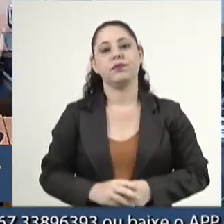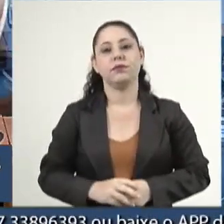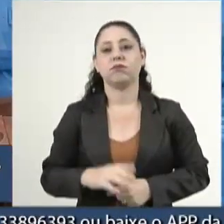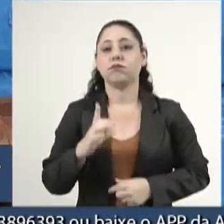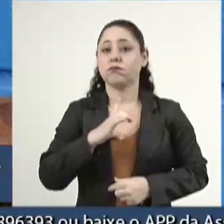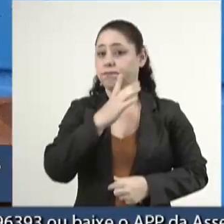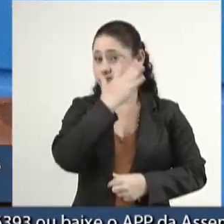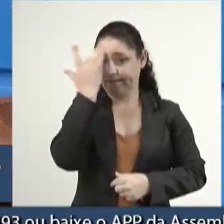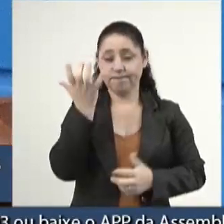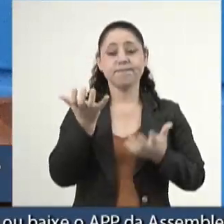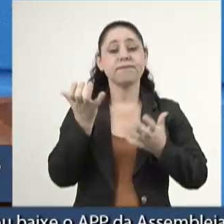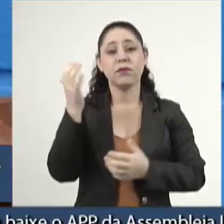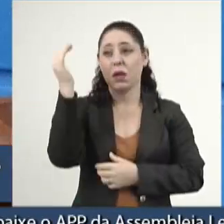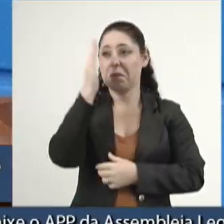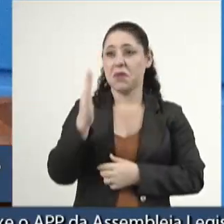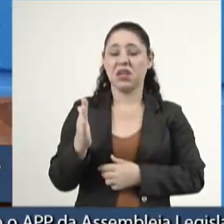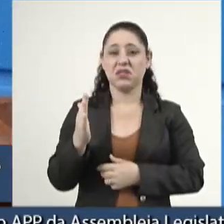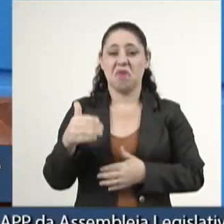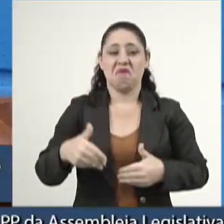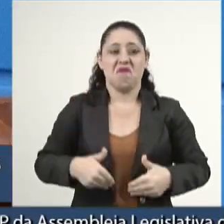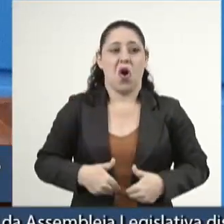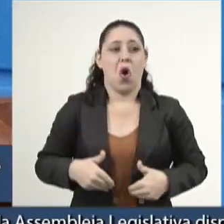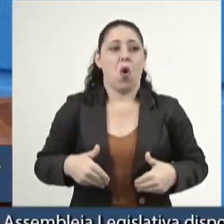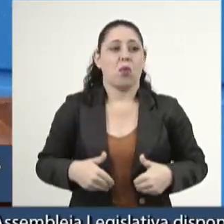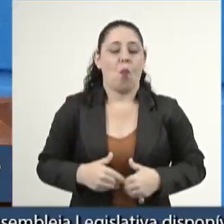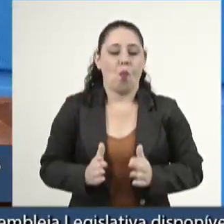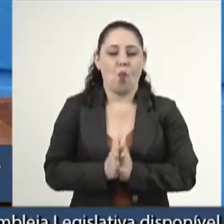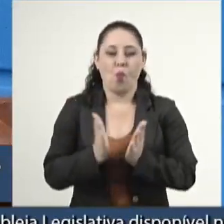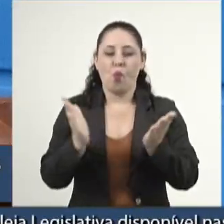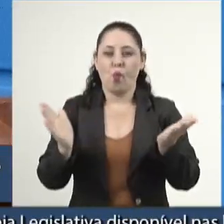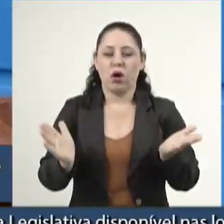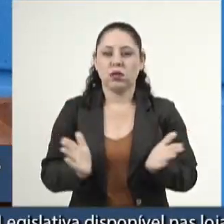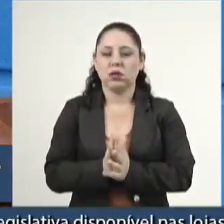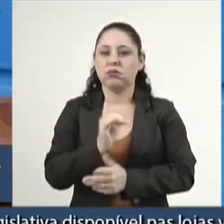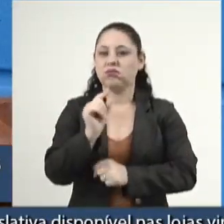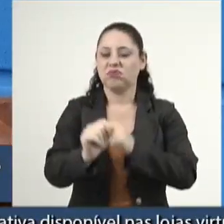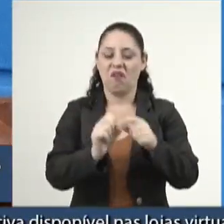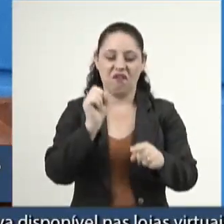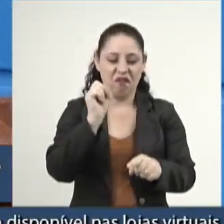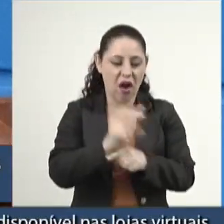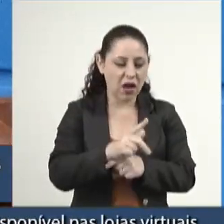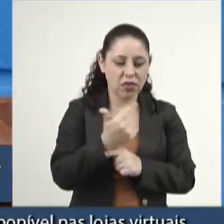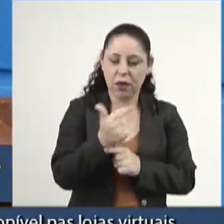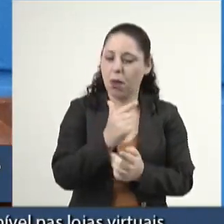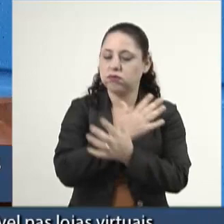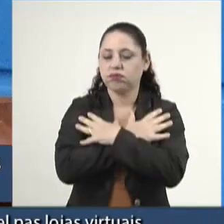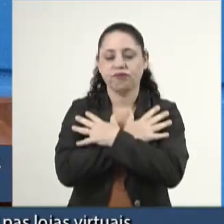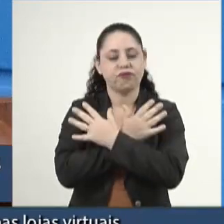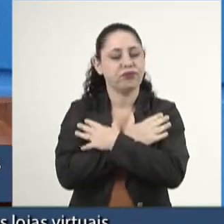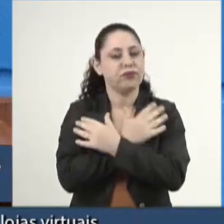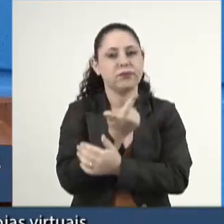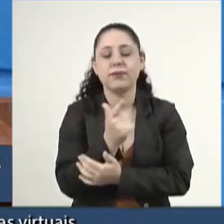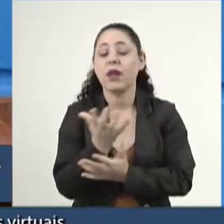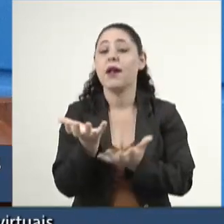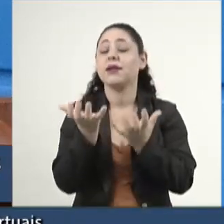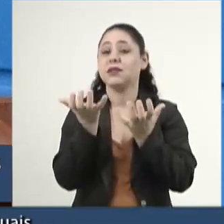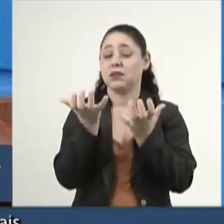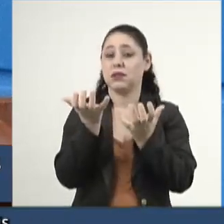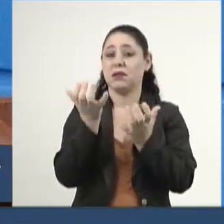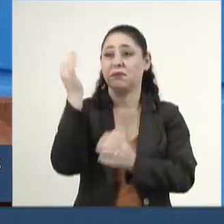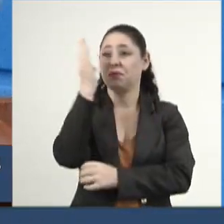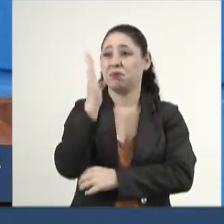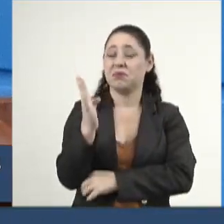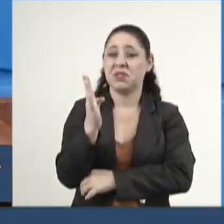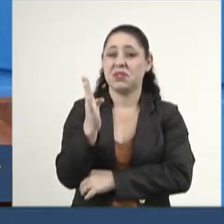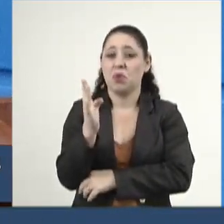Tem gente que quer o Brasil da fome. Tem gente que quer o Brasil do desemprego. Tem gente que quer o Brasil